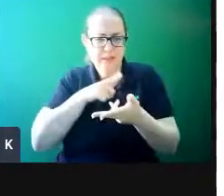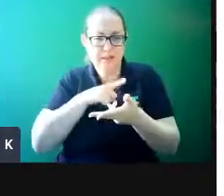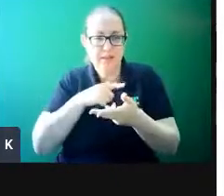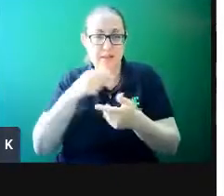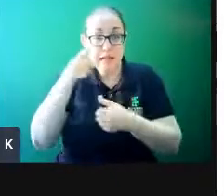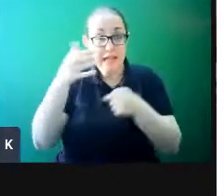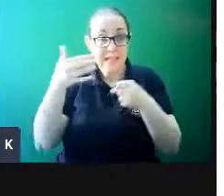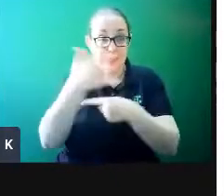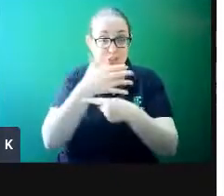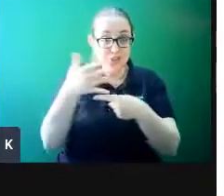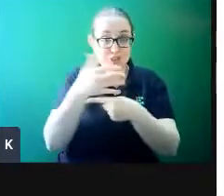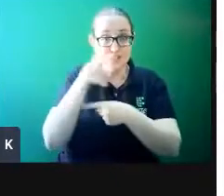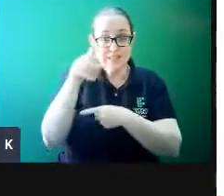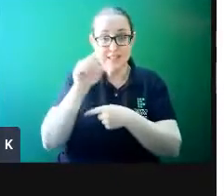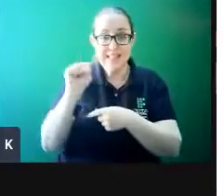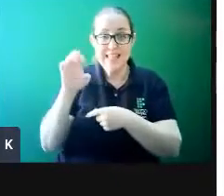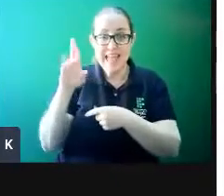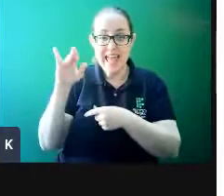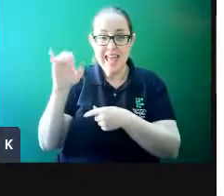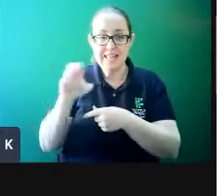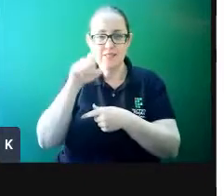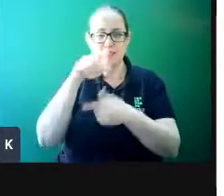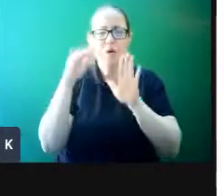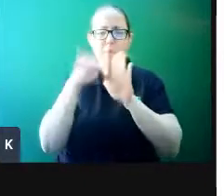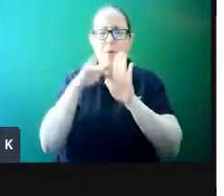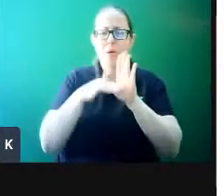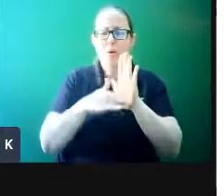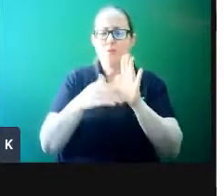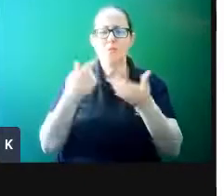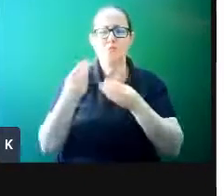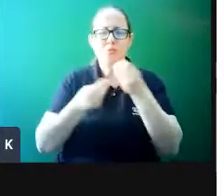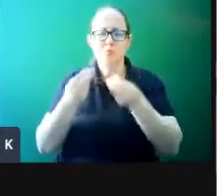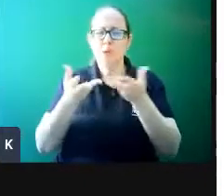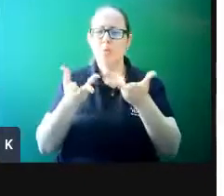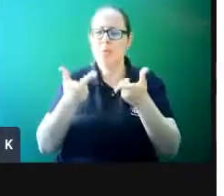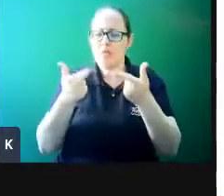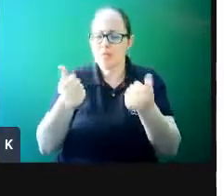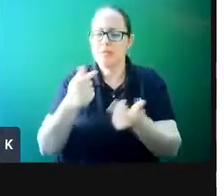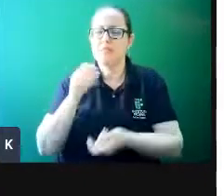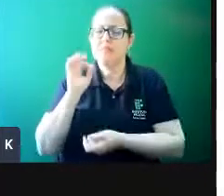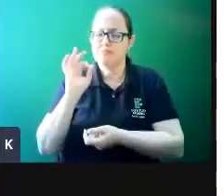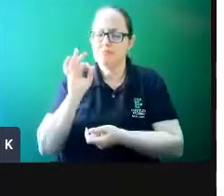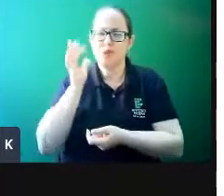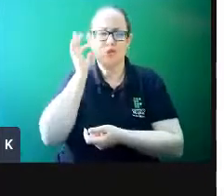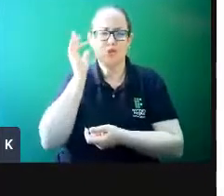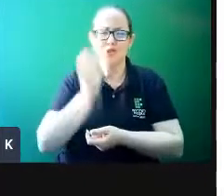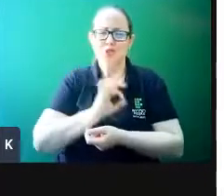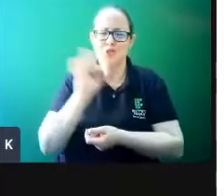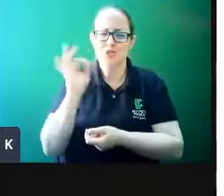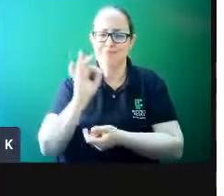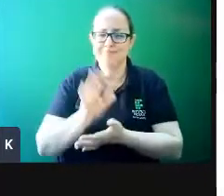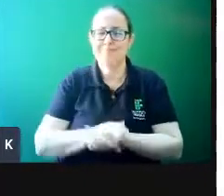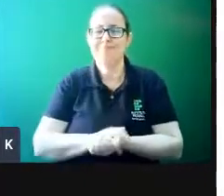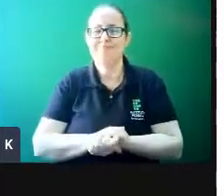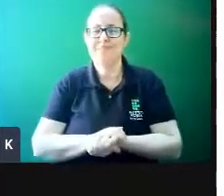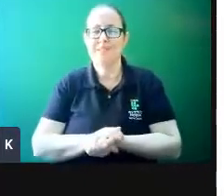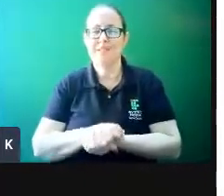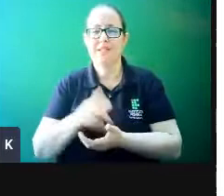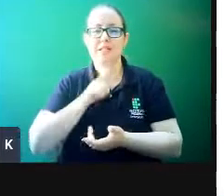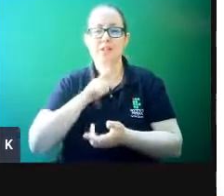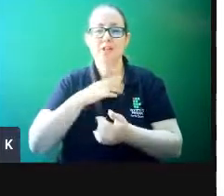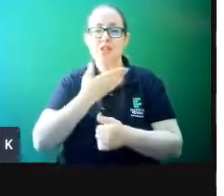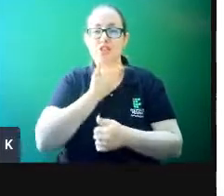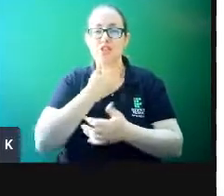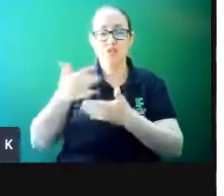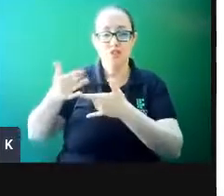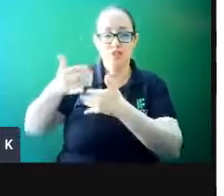do Netflix é muito boa, tem um roteiro muito interessante, baita qualidade de conteúdo, muito show. Se vocês puderem colocar no chat aí se vocês